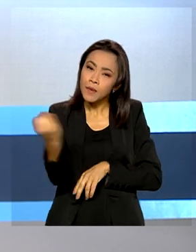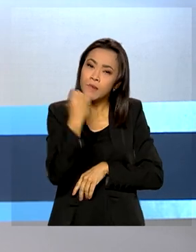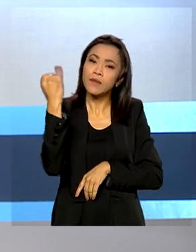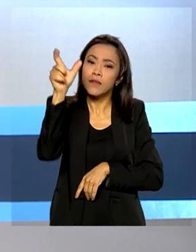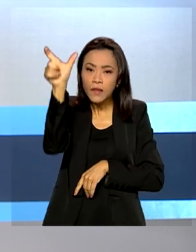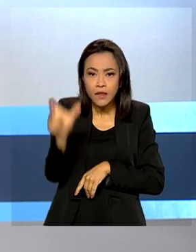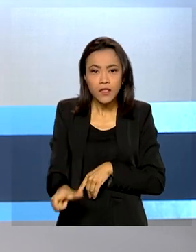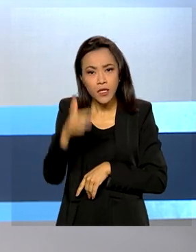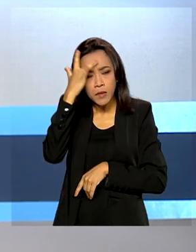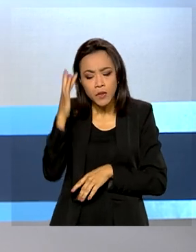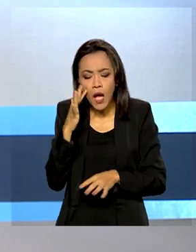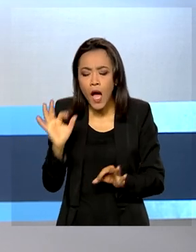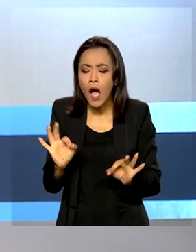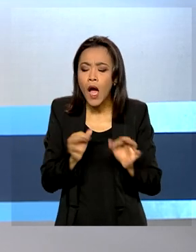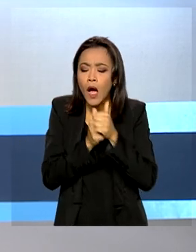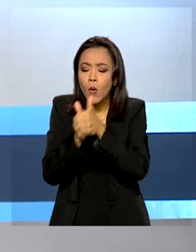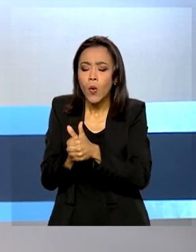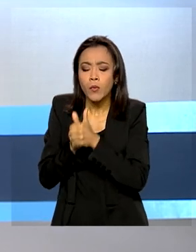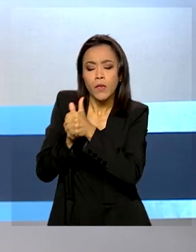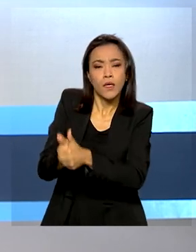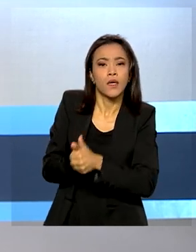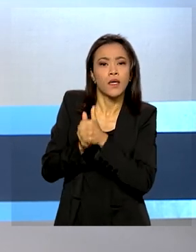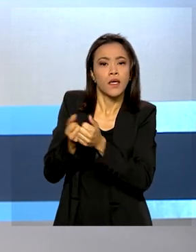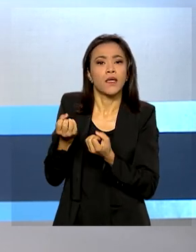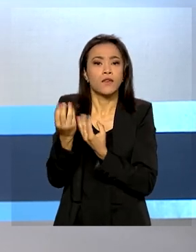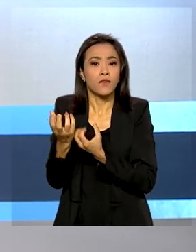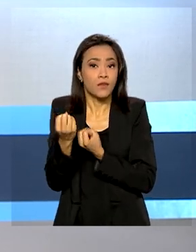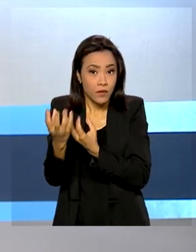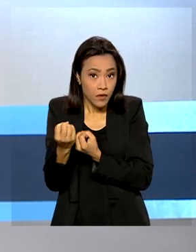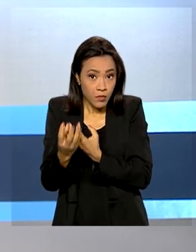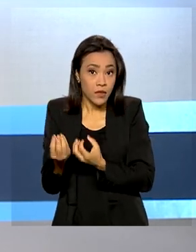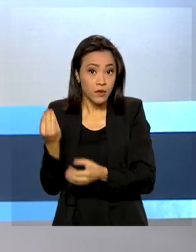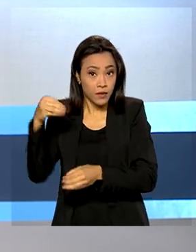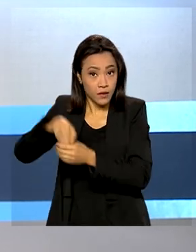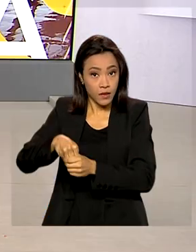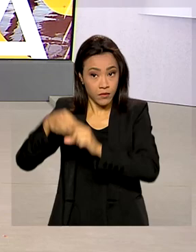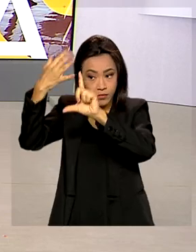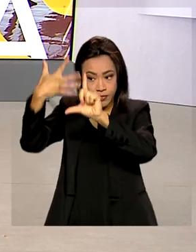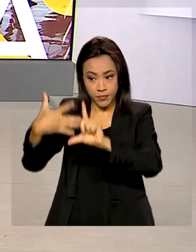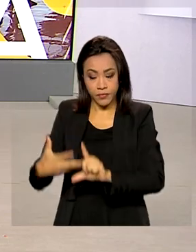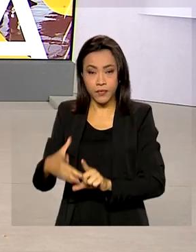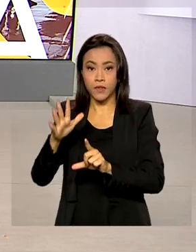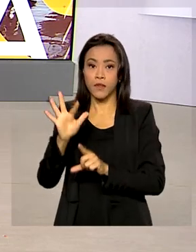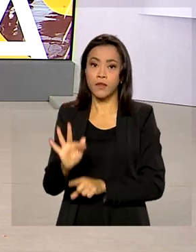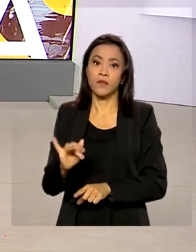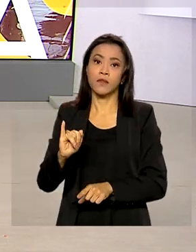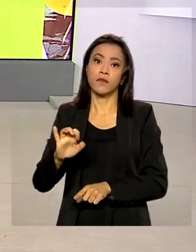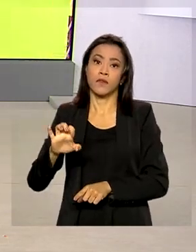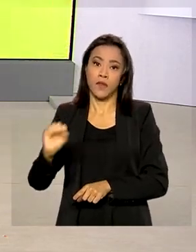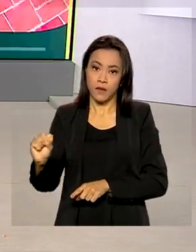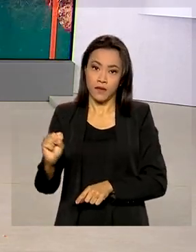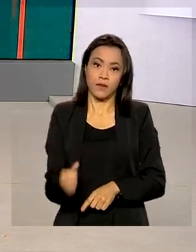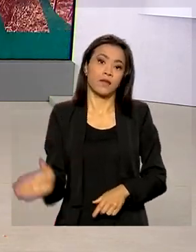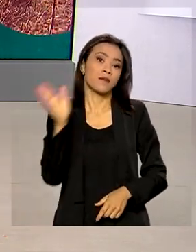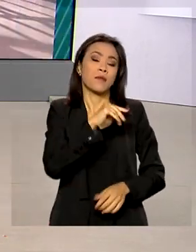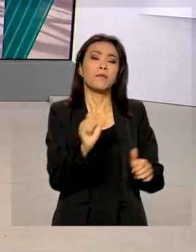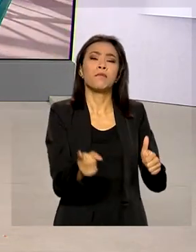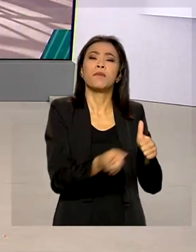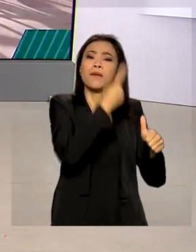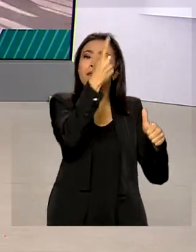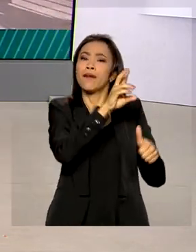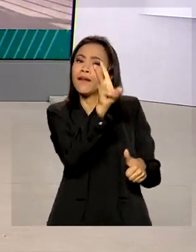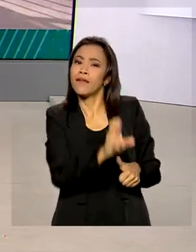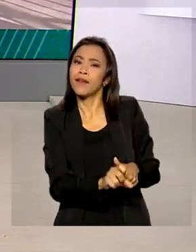candidato acompanhar a atualização das matrículas na página do FIES. Pela primeira vez, o censo vai